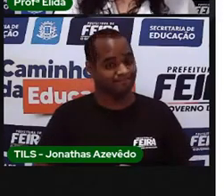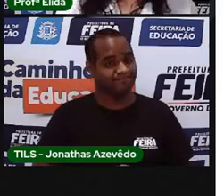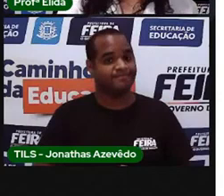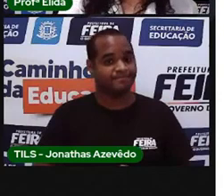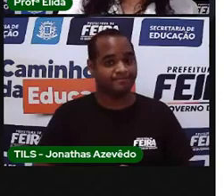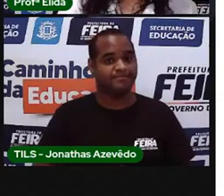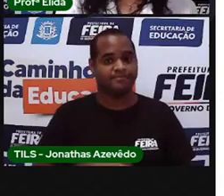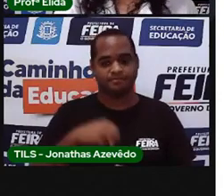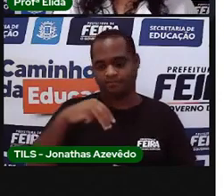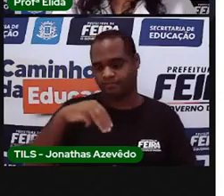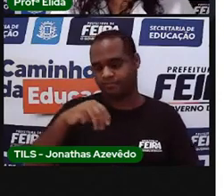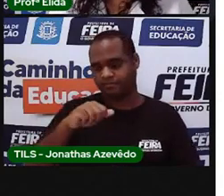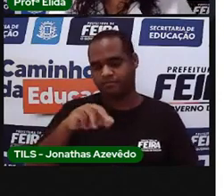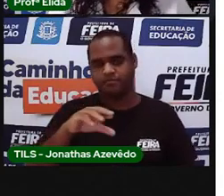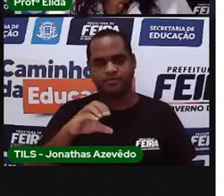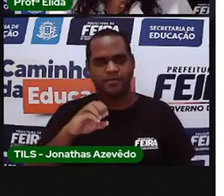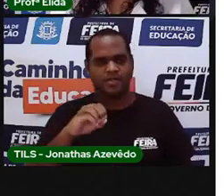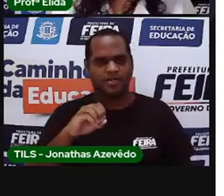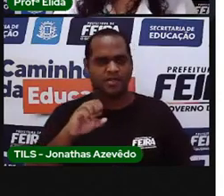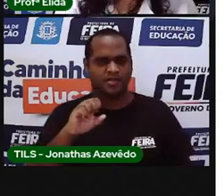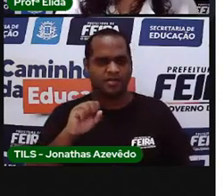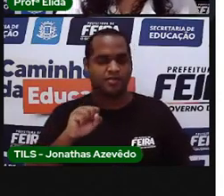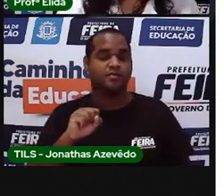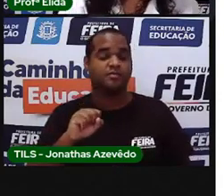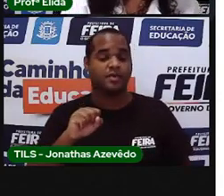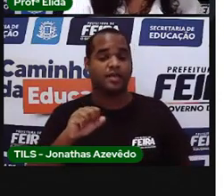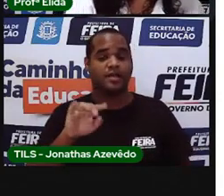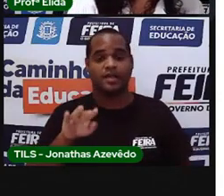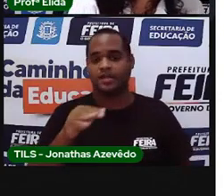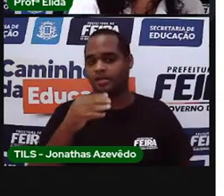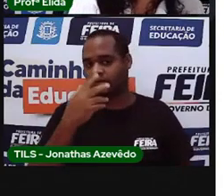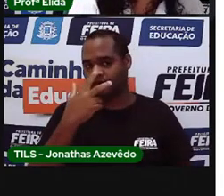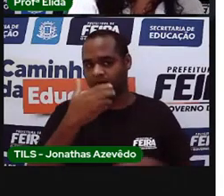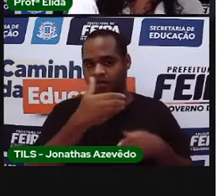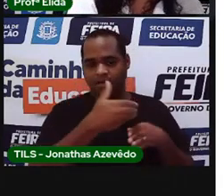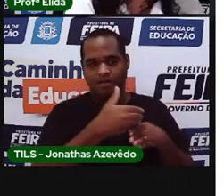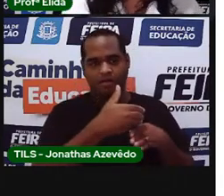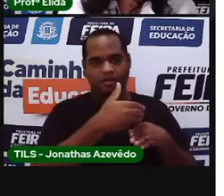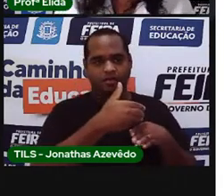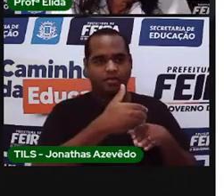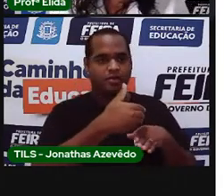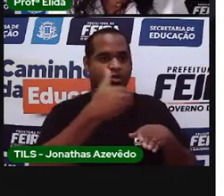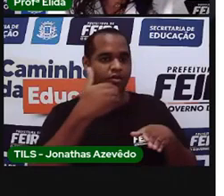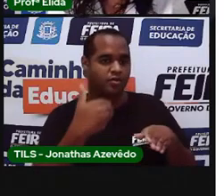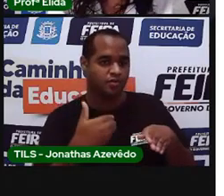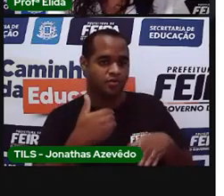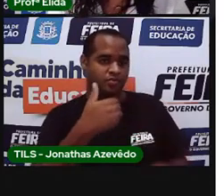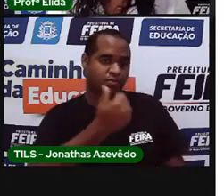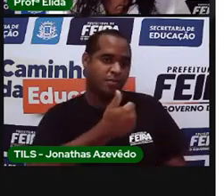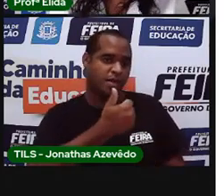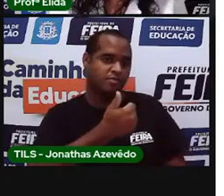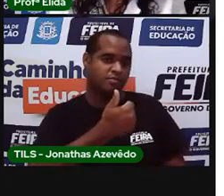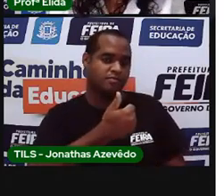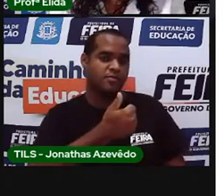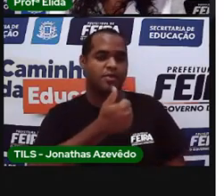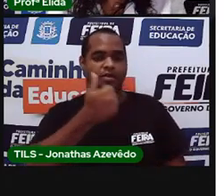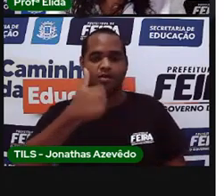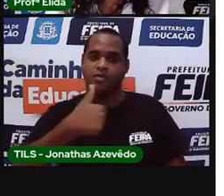Marcos, Marcos, Marcos está atrás do primeiro